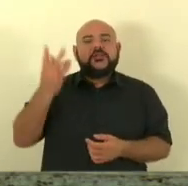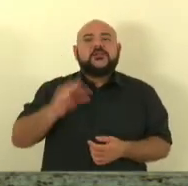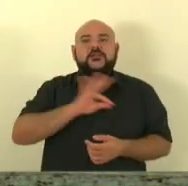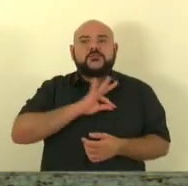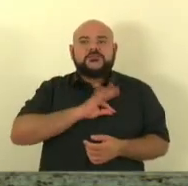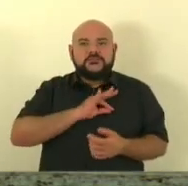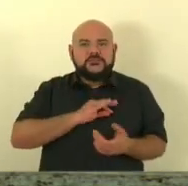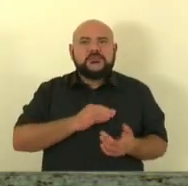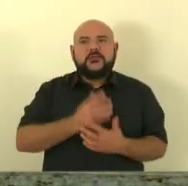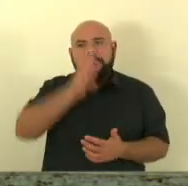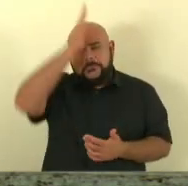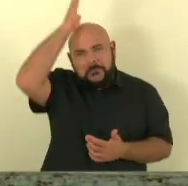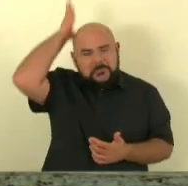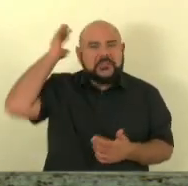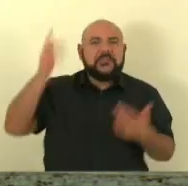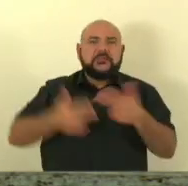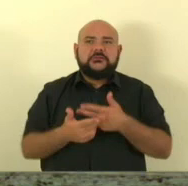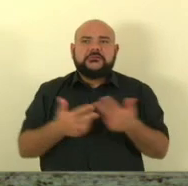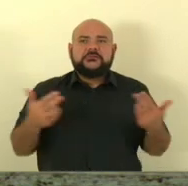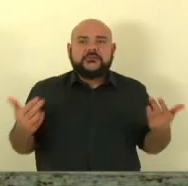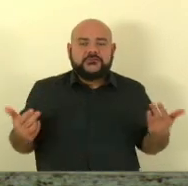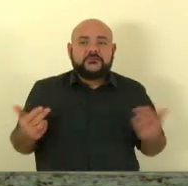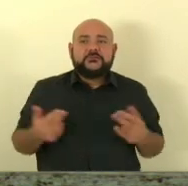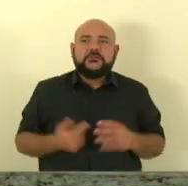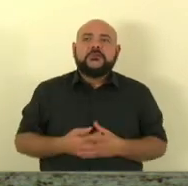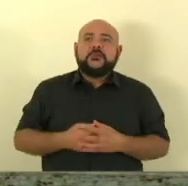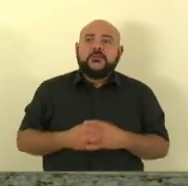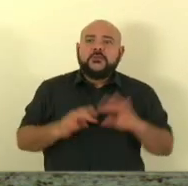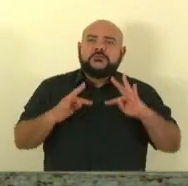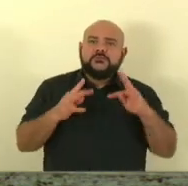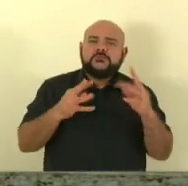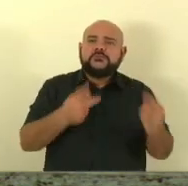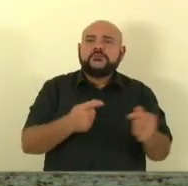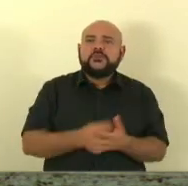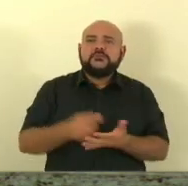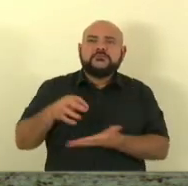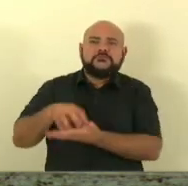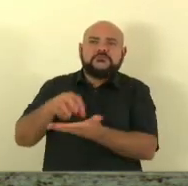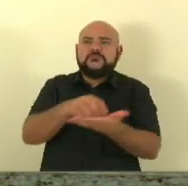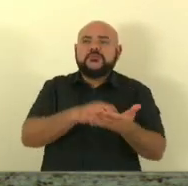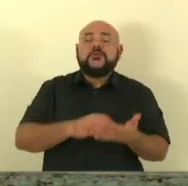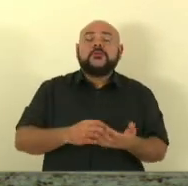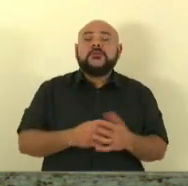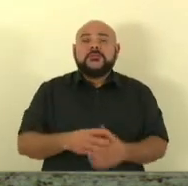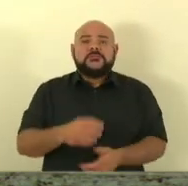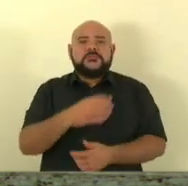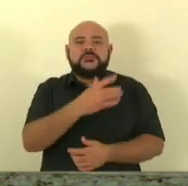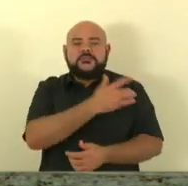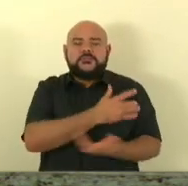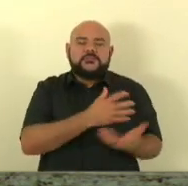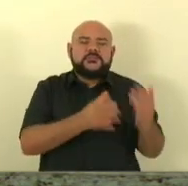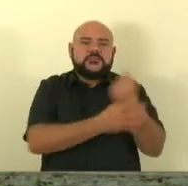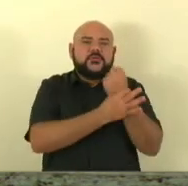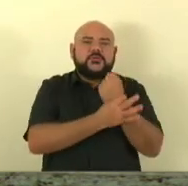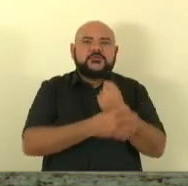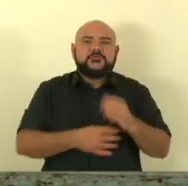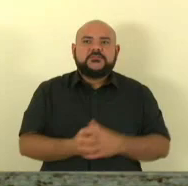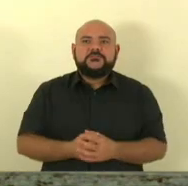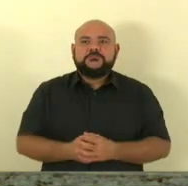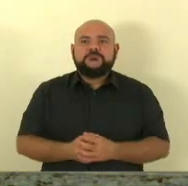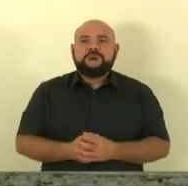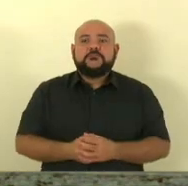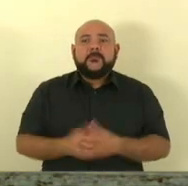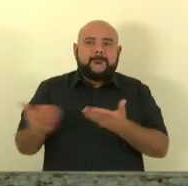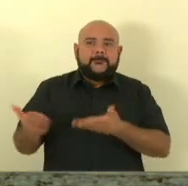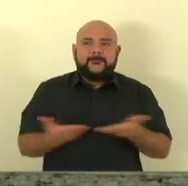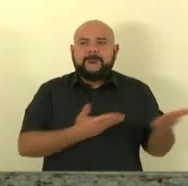militares, bombeiros e policiais penais. Todos os órgãos de segurança do Estado do Espírito Santo. Eu concedo a palavra agora ao deputado Lucas